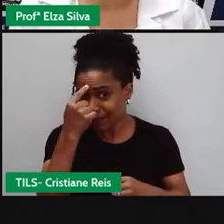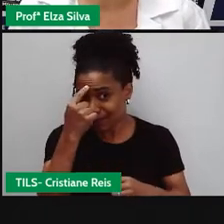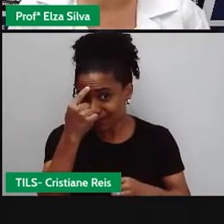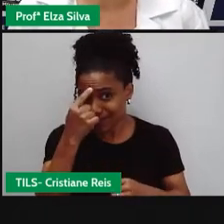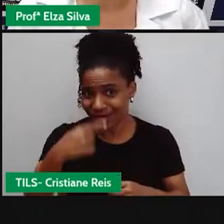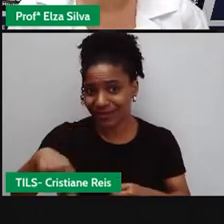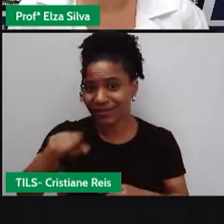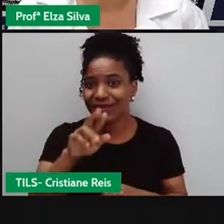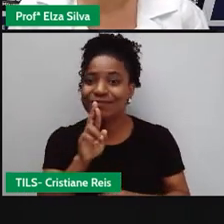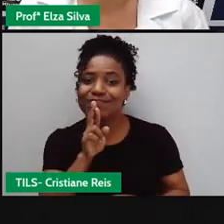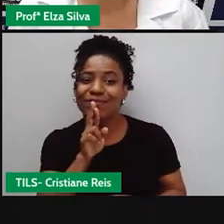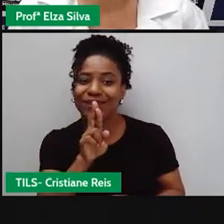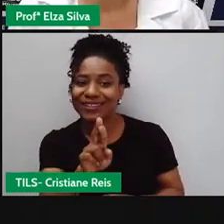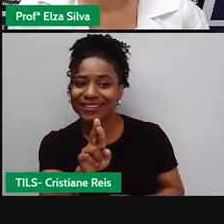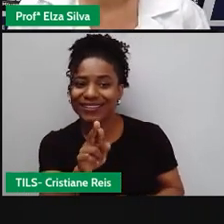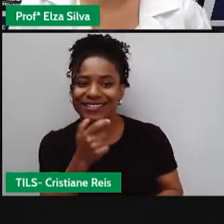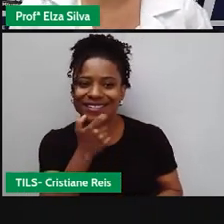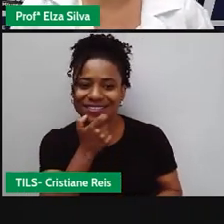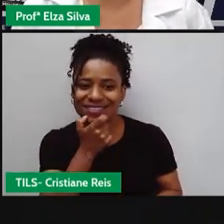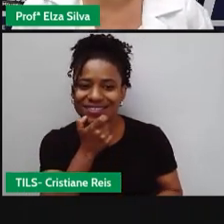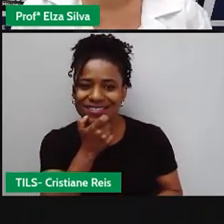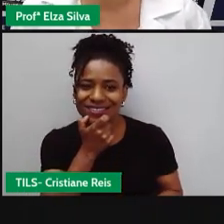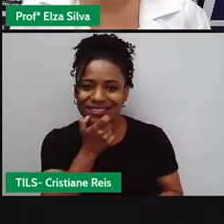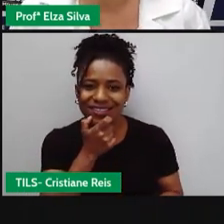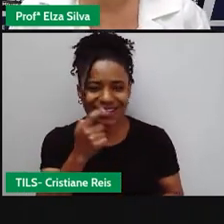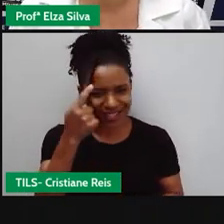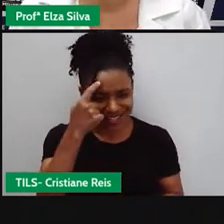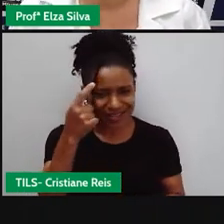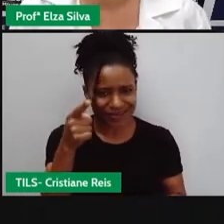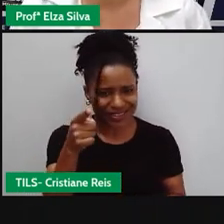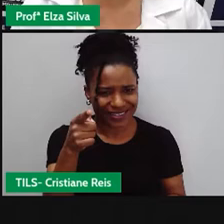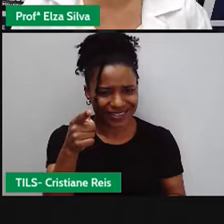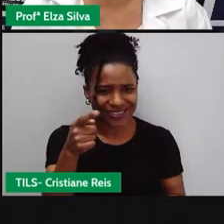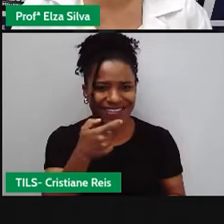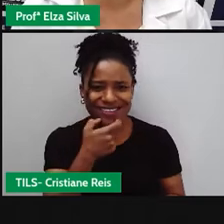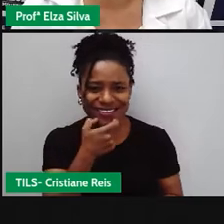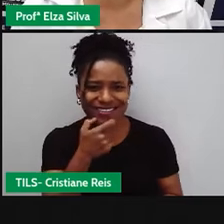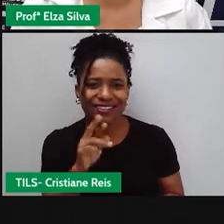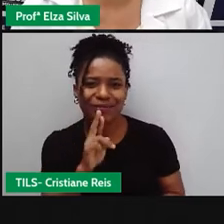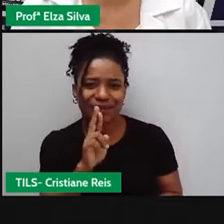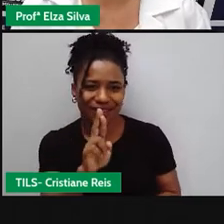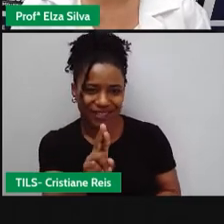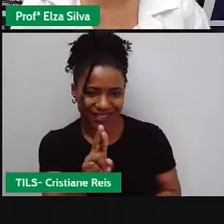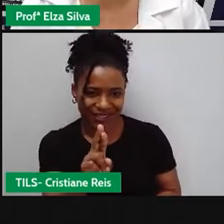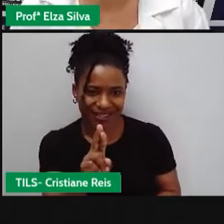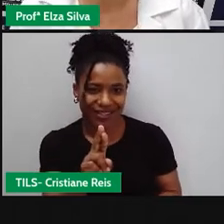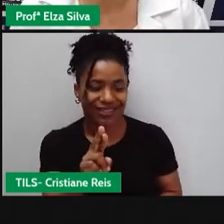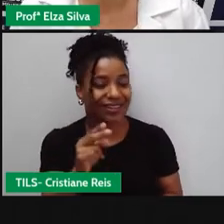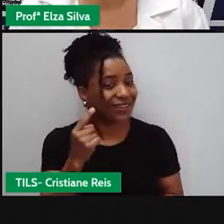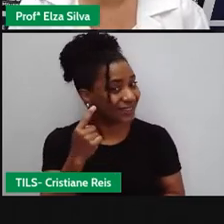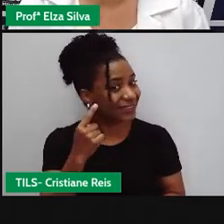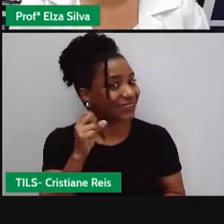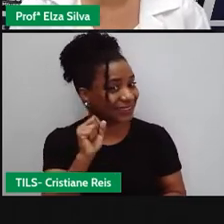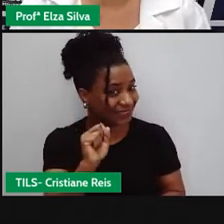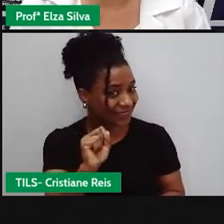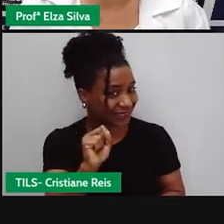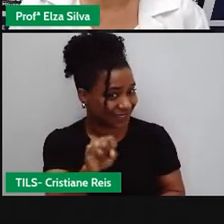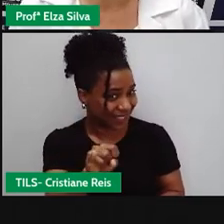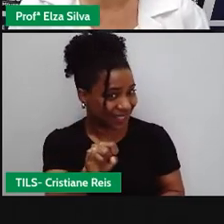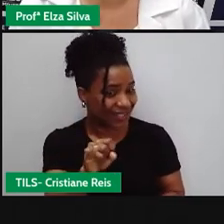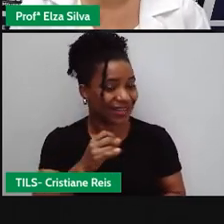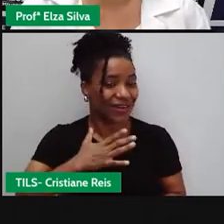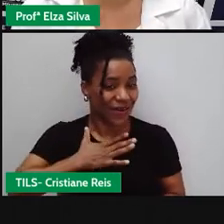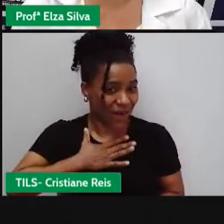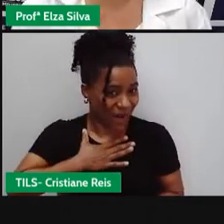a responder esta pergunta em inglês? Do you like most? Yes, I do. Caso você goste. No, I